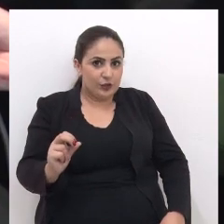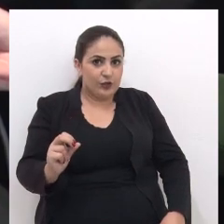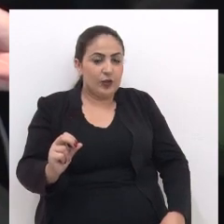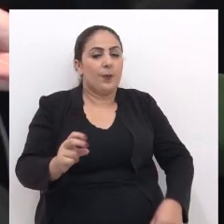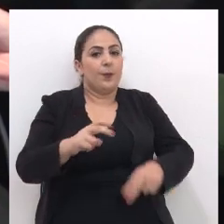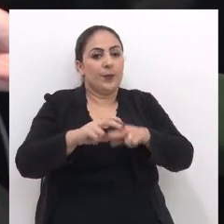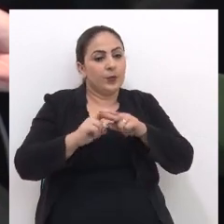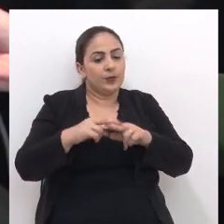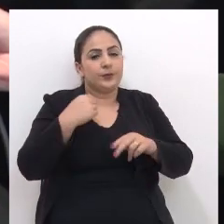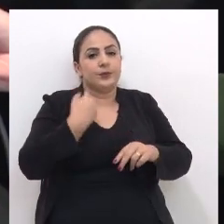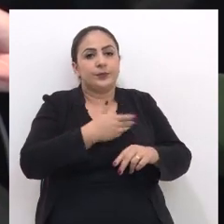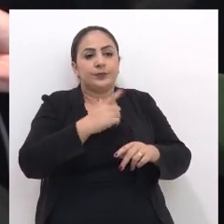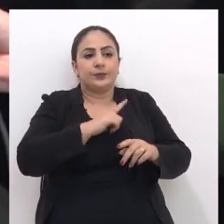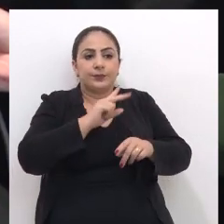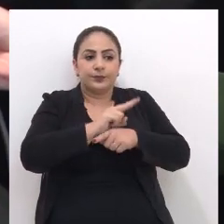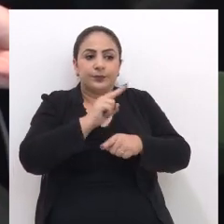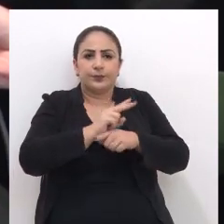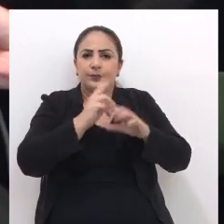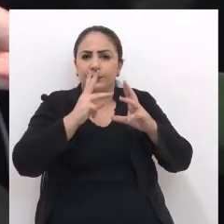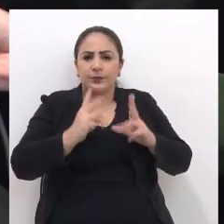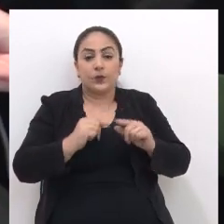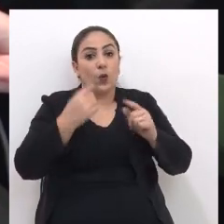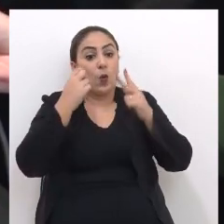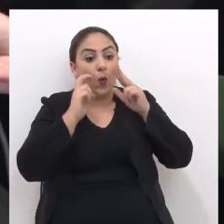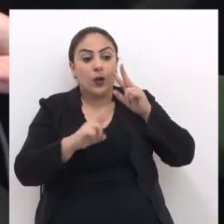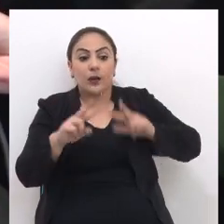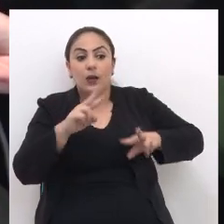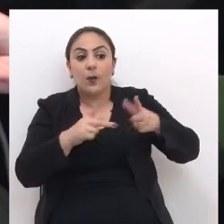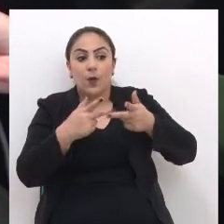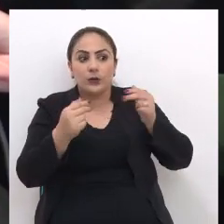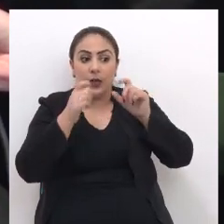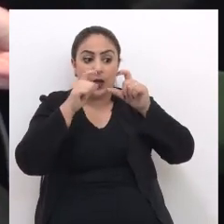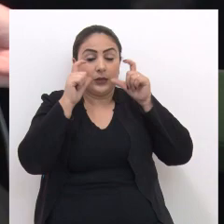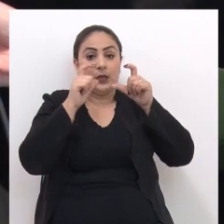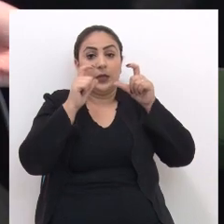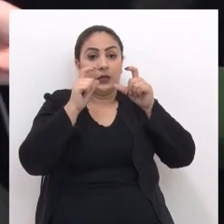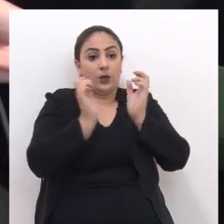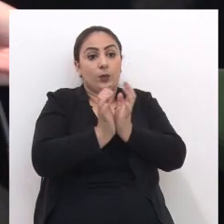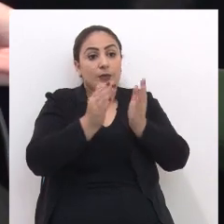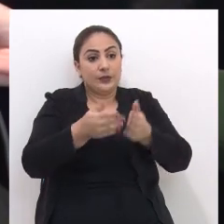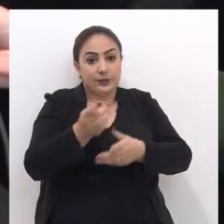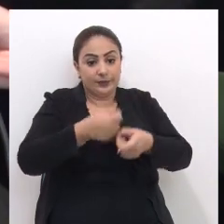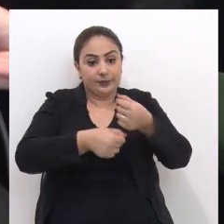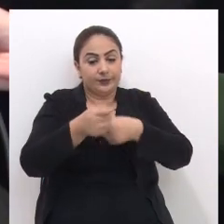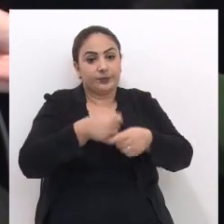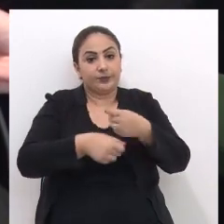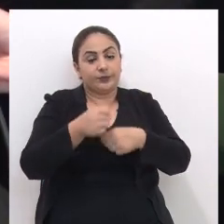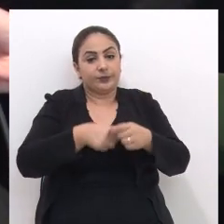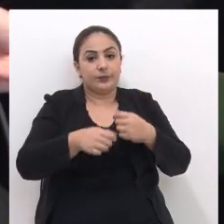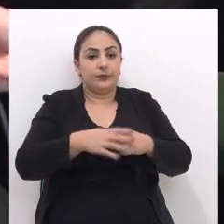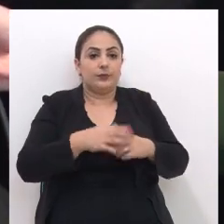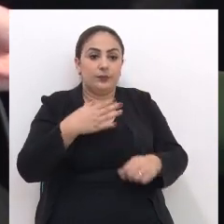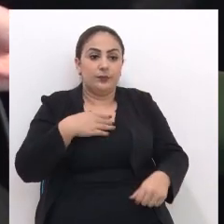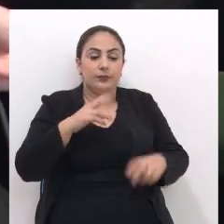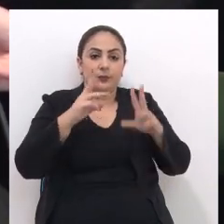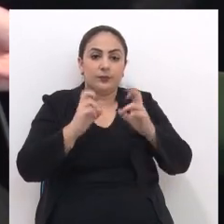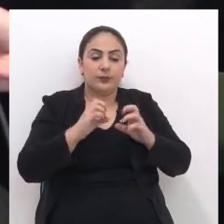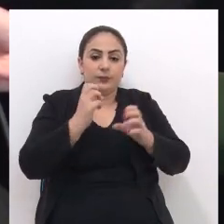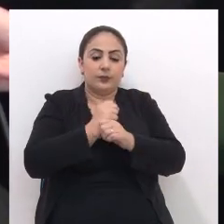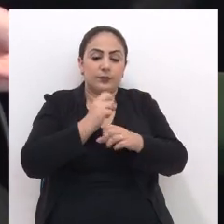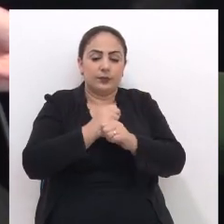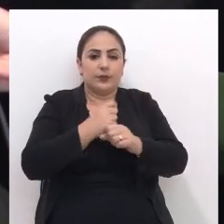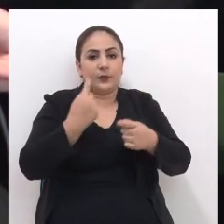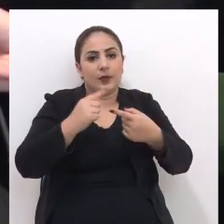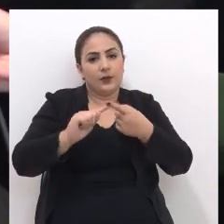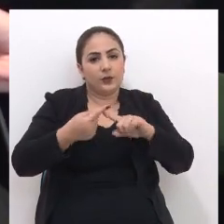Então nós temos Este cuidado O de olhar Com um olhar atento A comissão de finanças Sobre o orçamento De